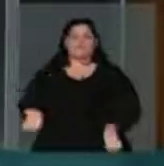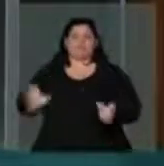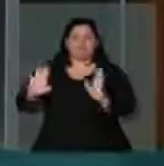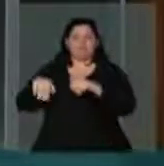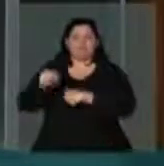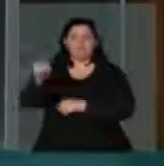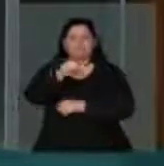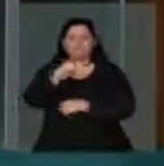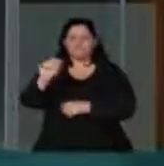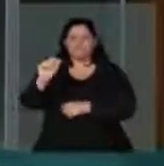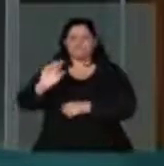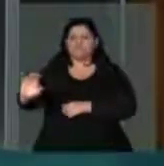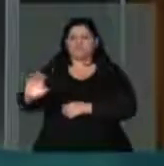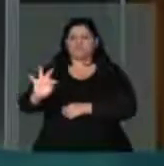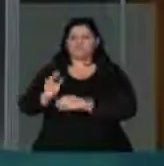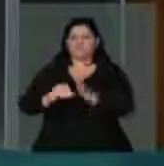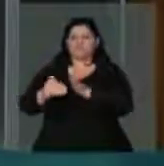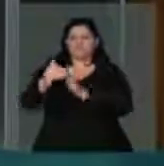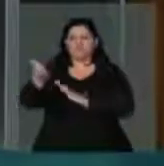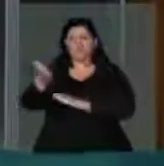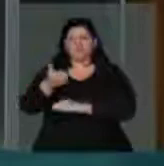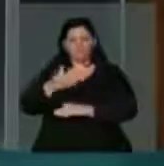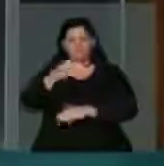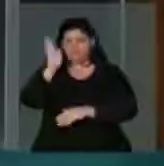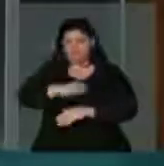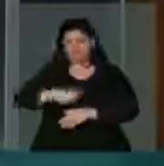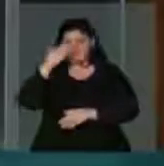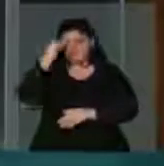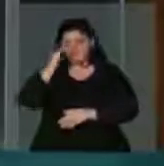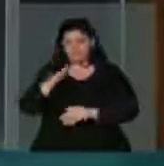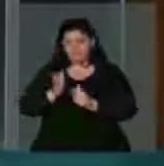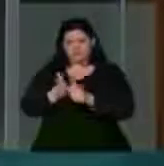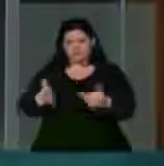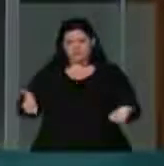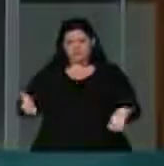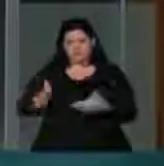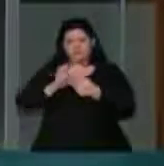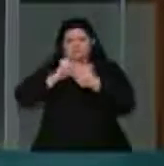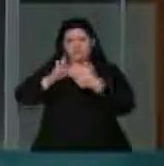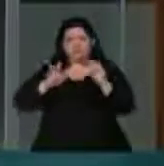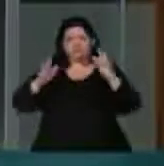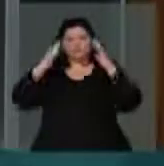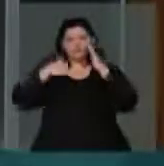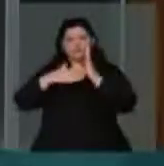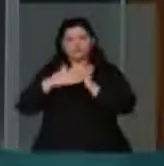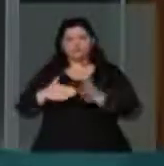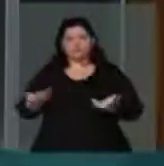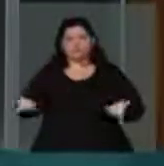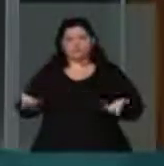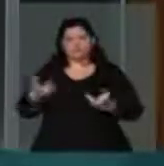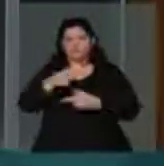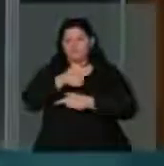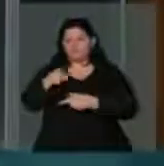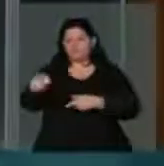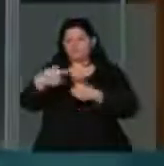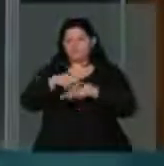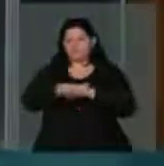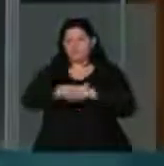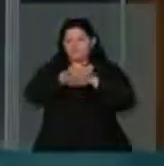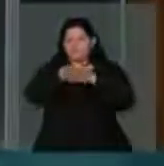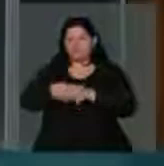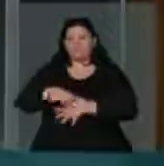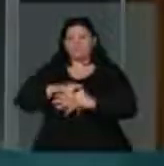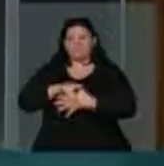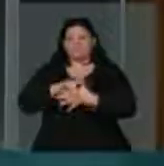Aquilo que todo o Brasil sabia, agora os jornais estampam. Agora os jornais estampam. O envolvimento das maiores